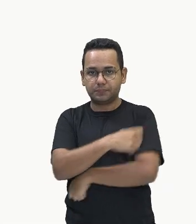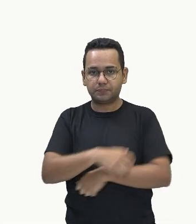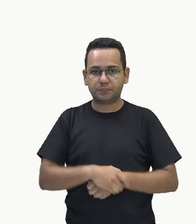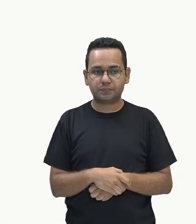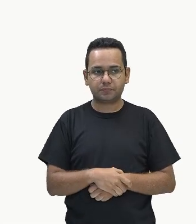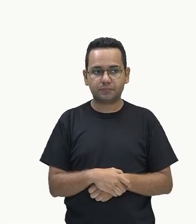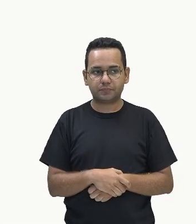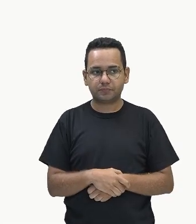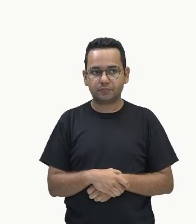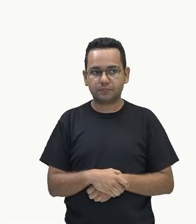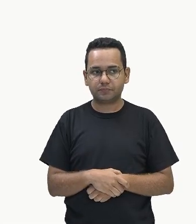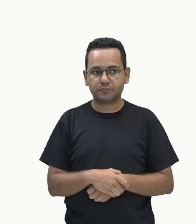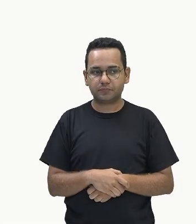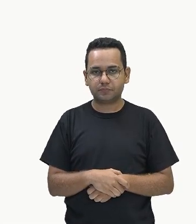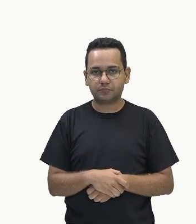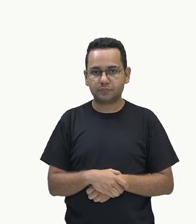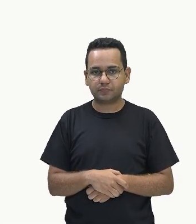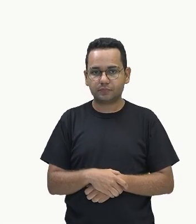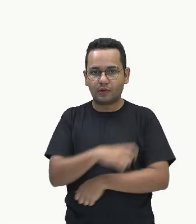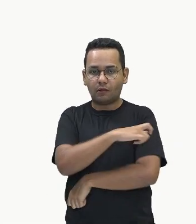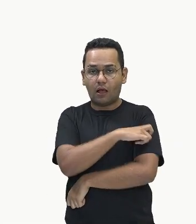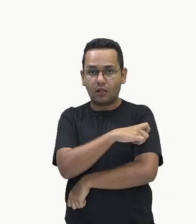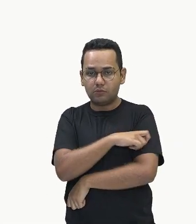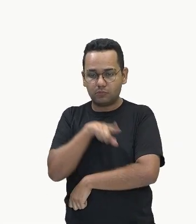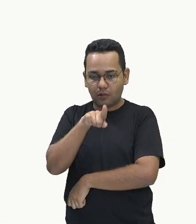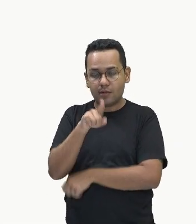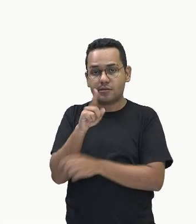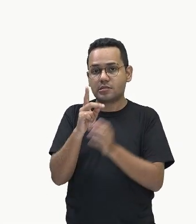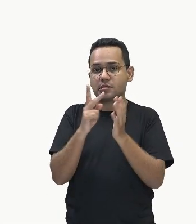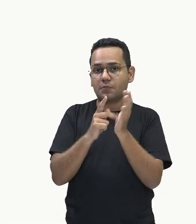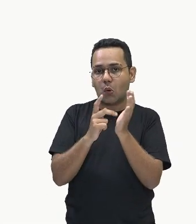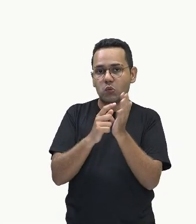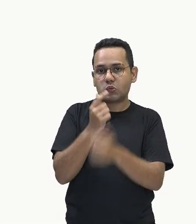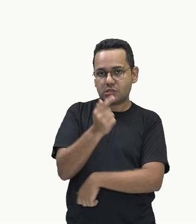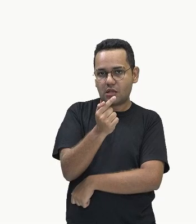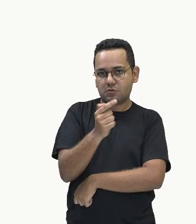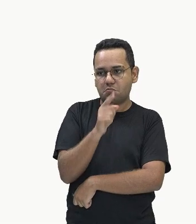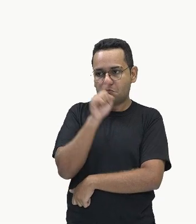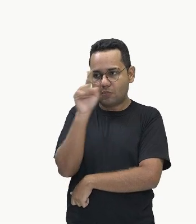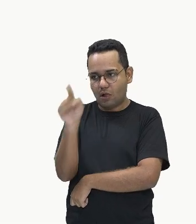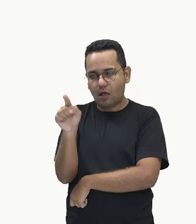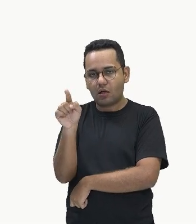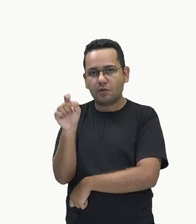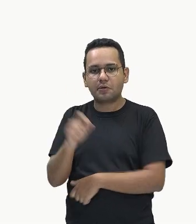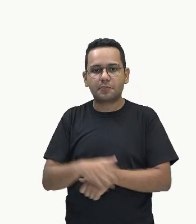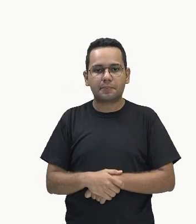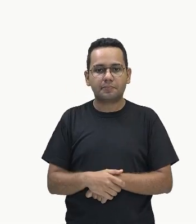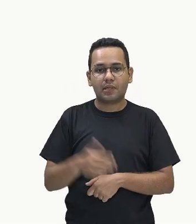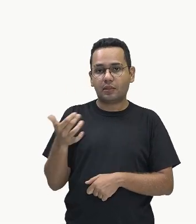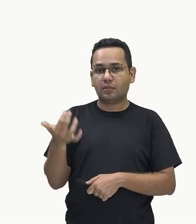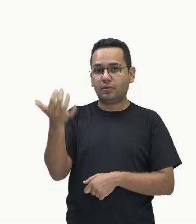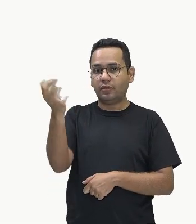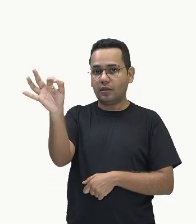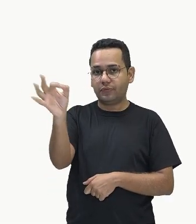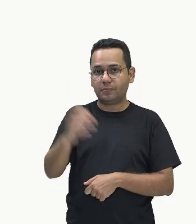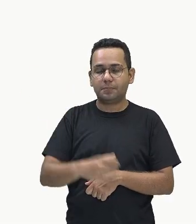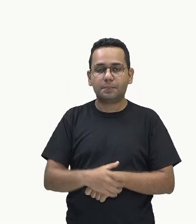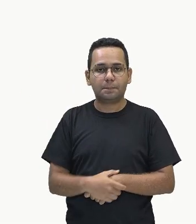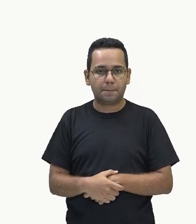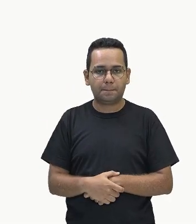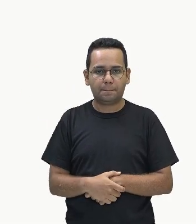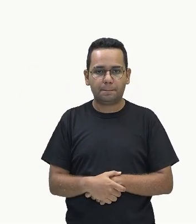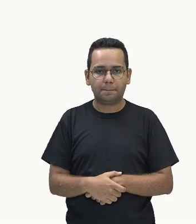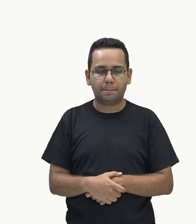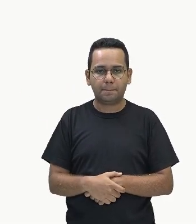verde, vamos dizer aqui que ele tirou 7. E o aluno vermelho tirou 10. Então, aqui